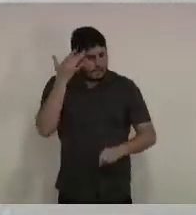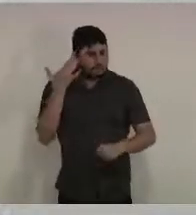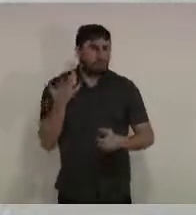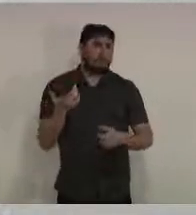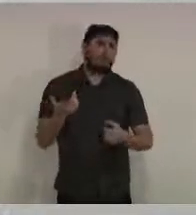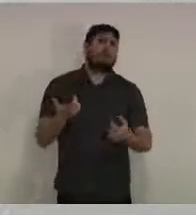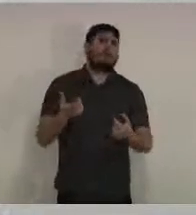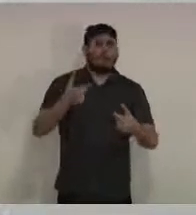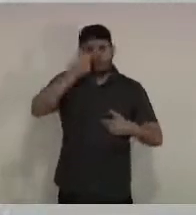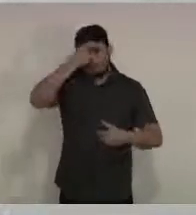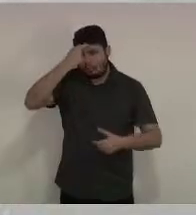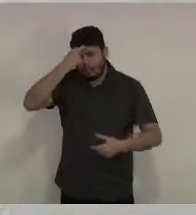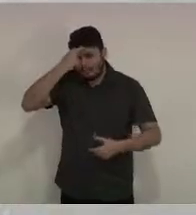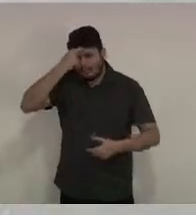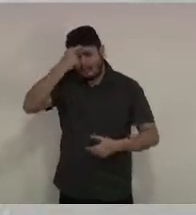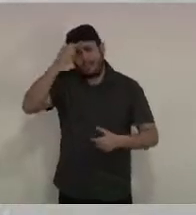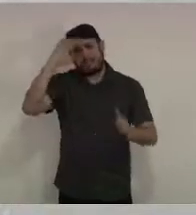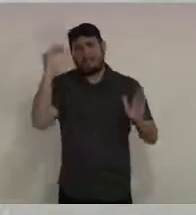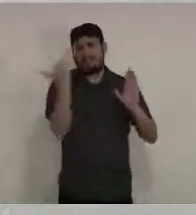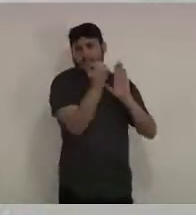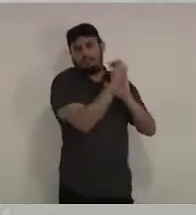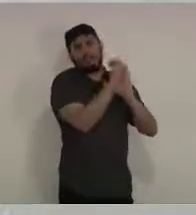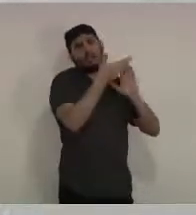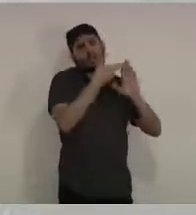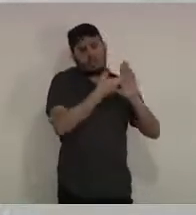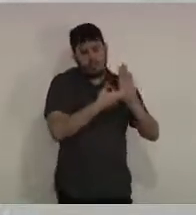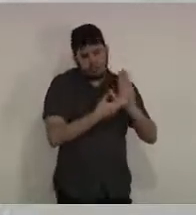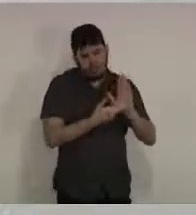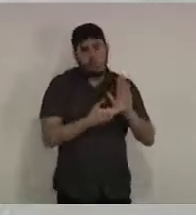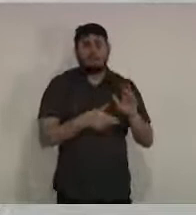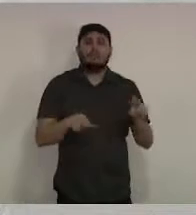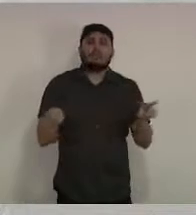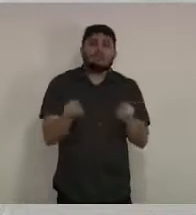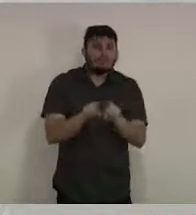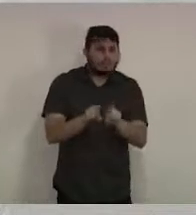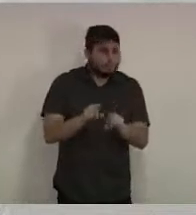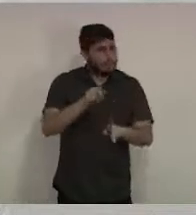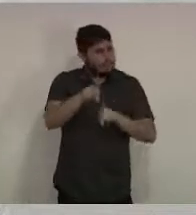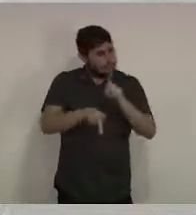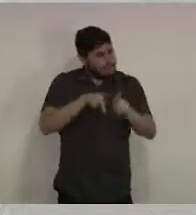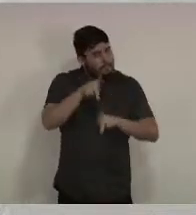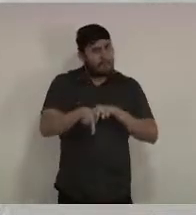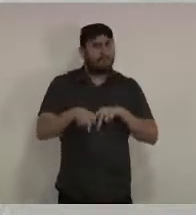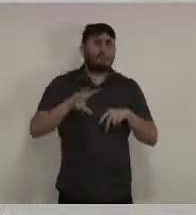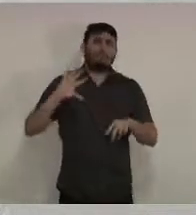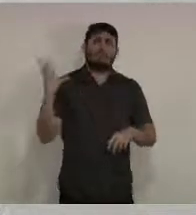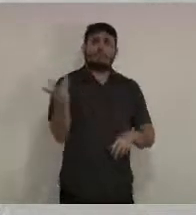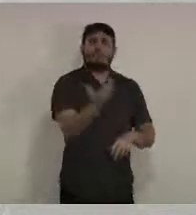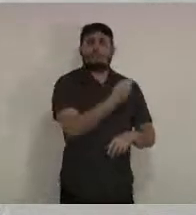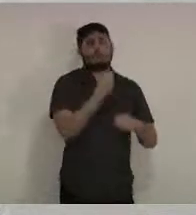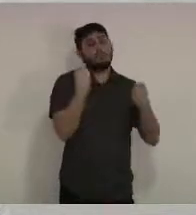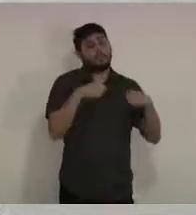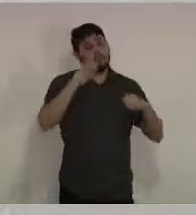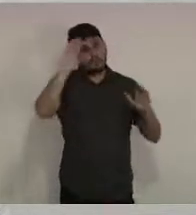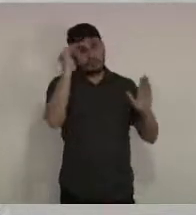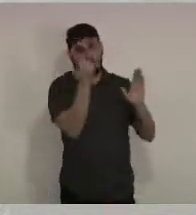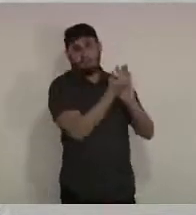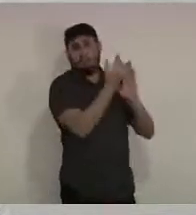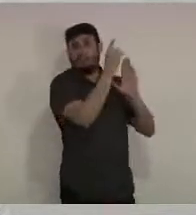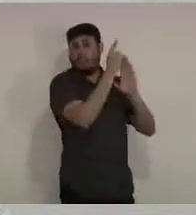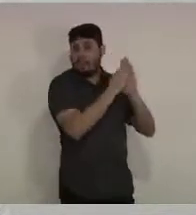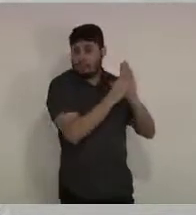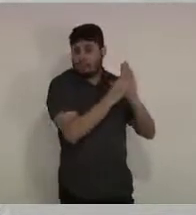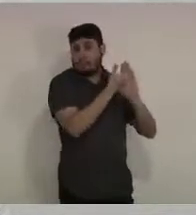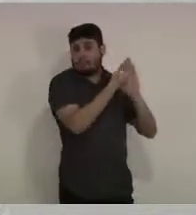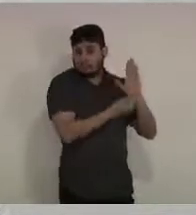o apoio de todos para que a fiscalização chegue e apresente as condições dentro do decreto de funcionamento